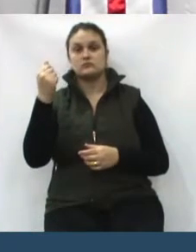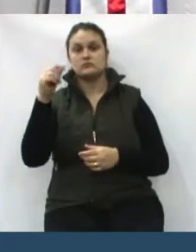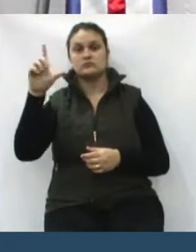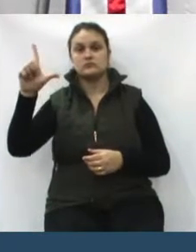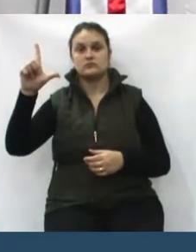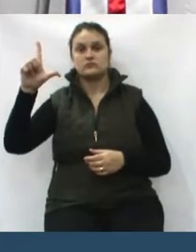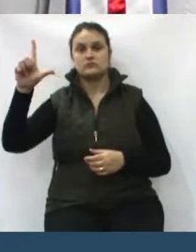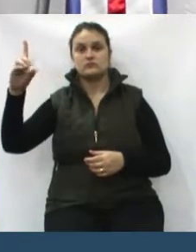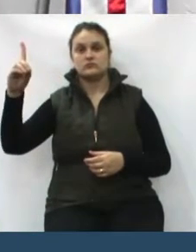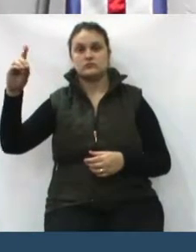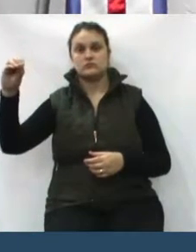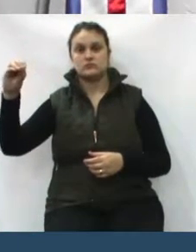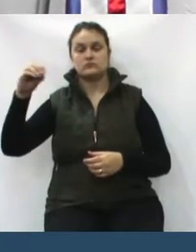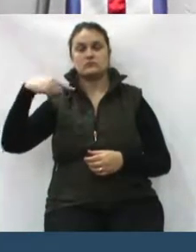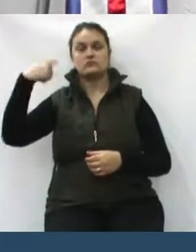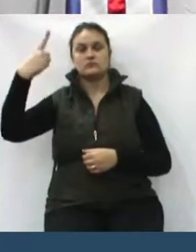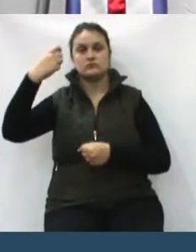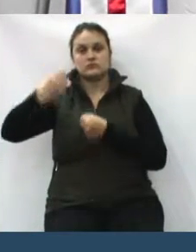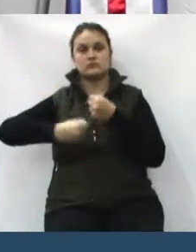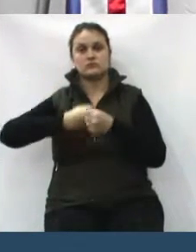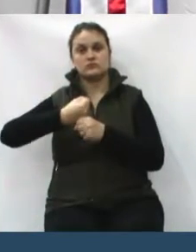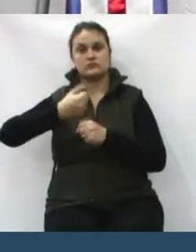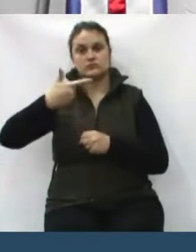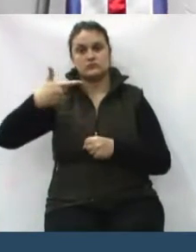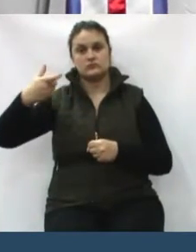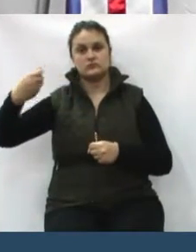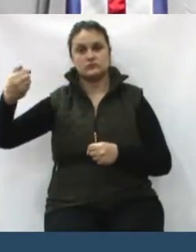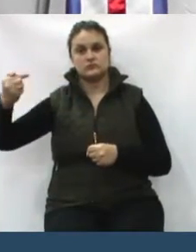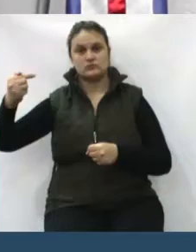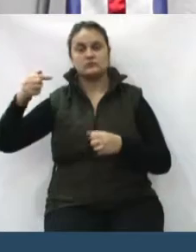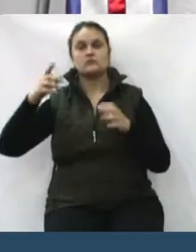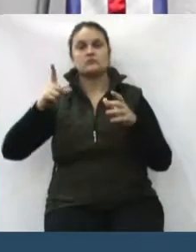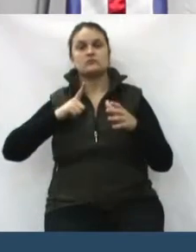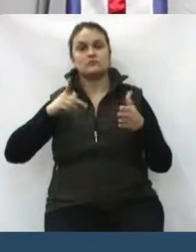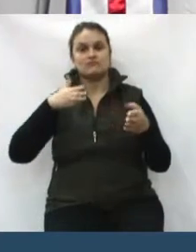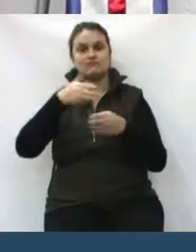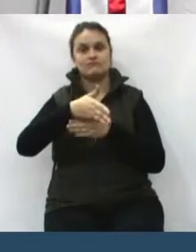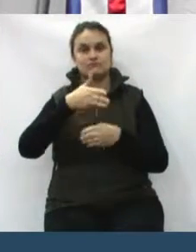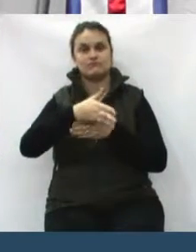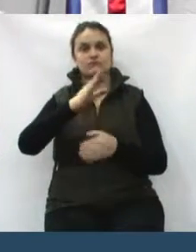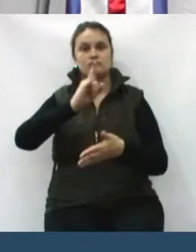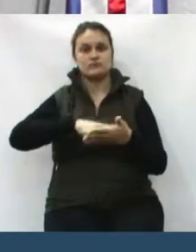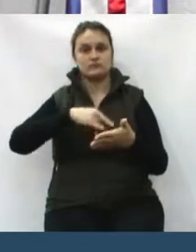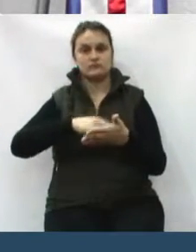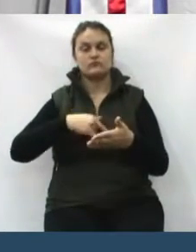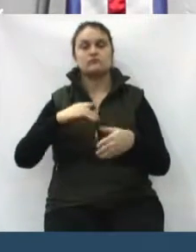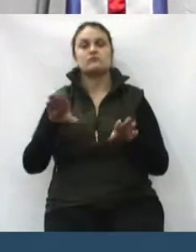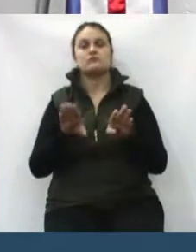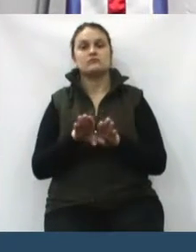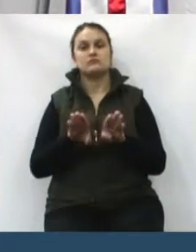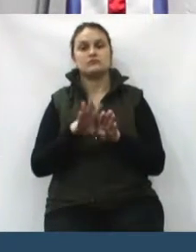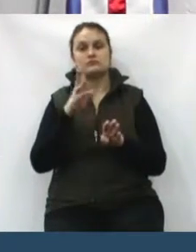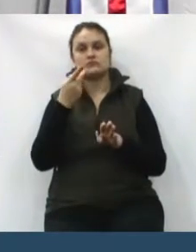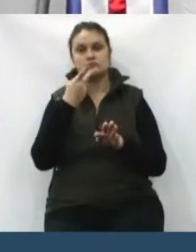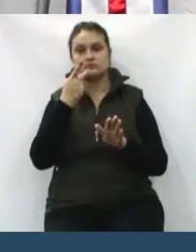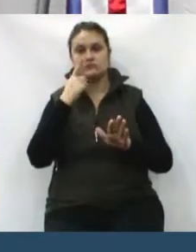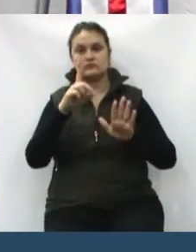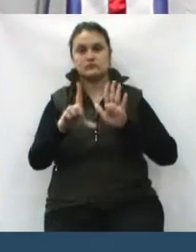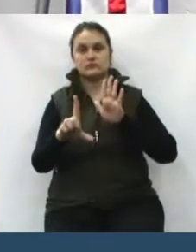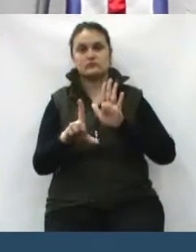LDO, para o próximo ano em curso, ter acesso a documentos, diz inclusive nessa lei,